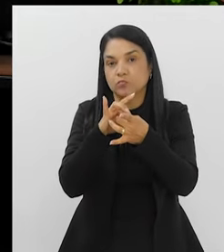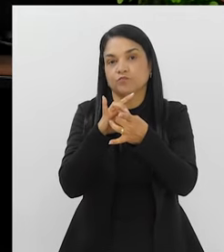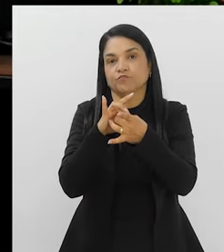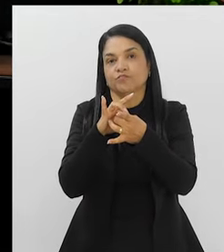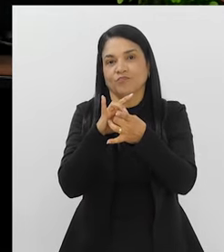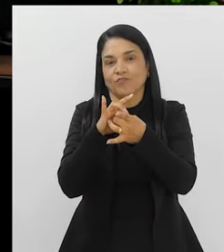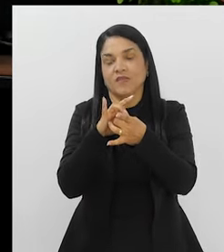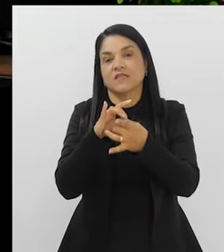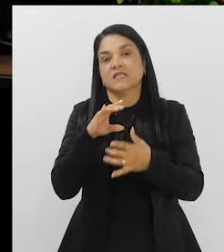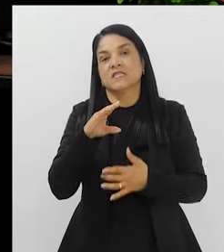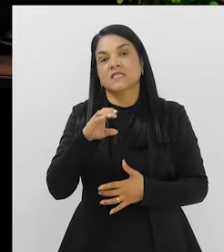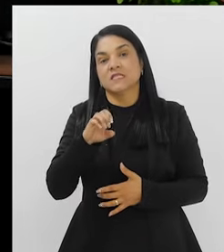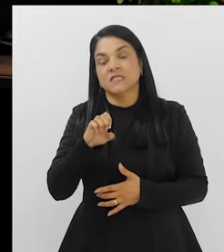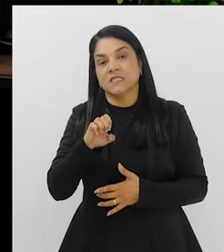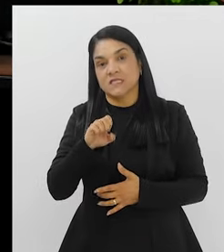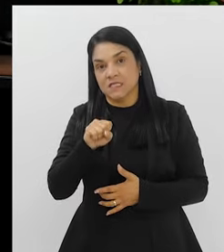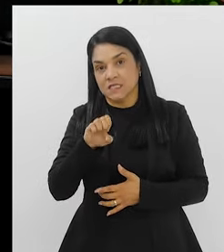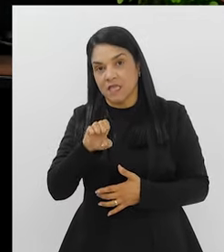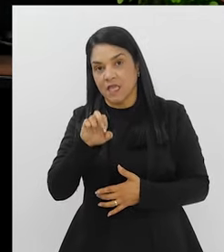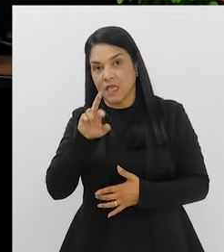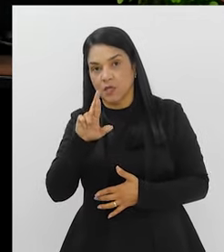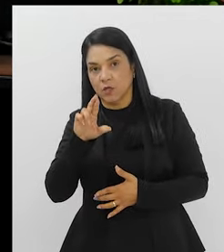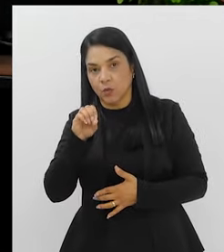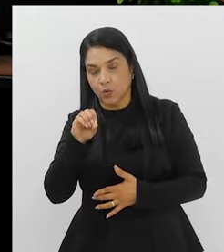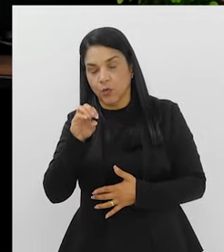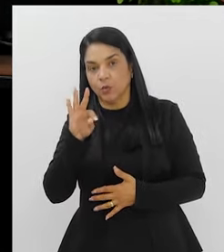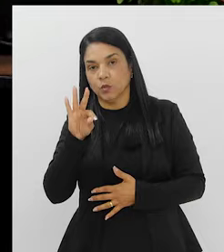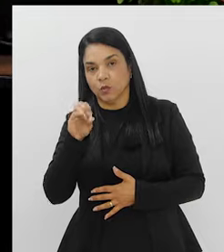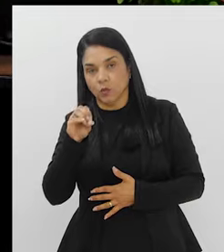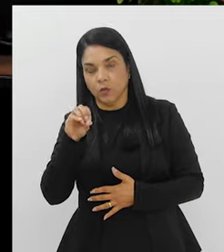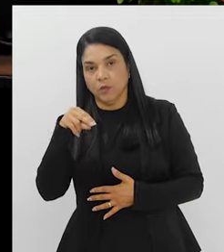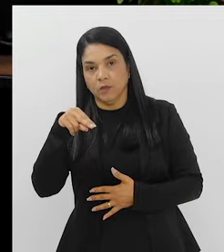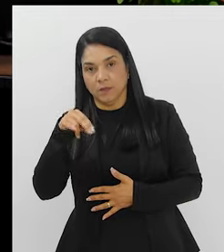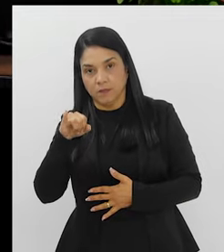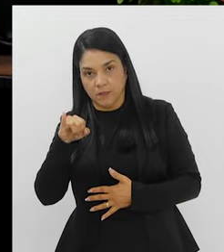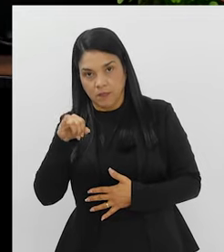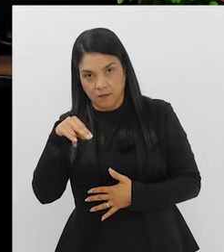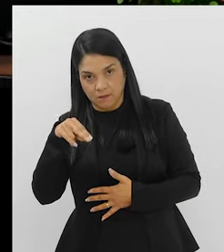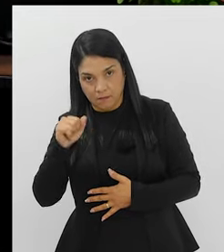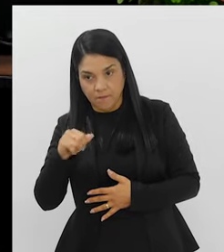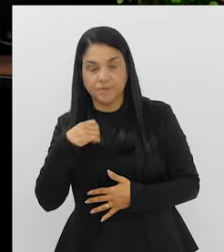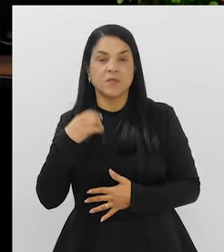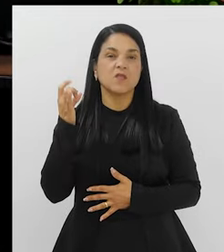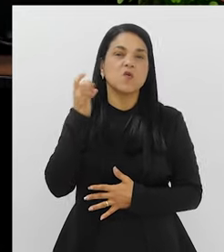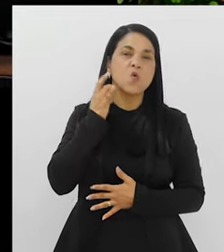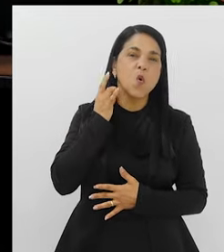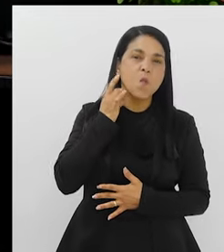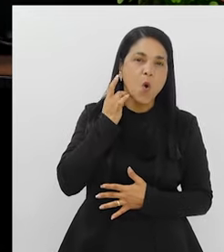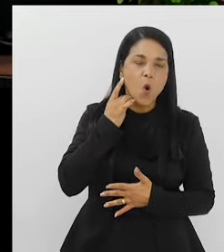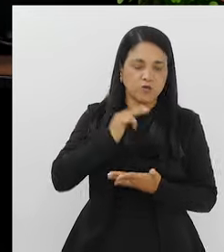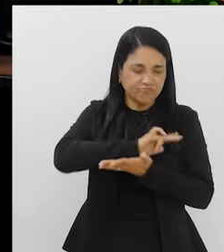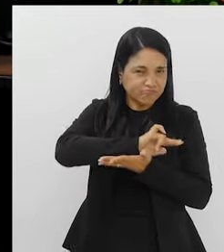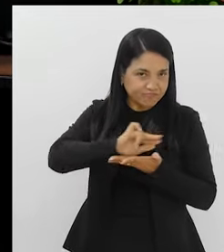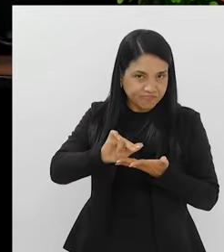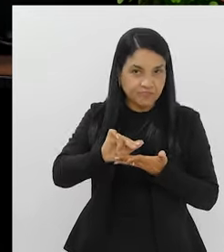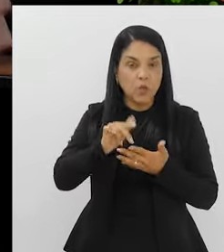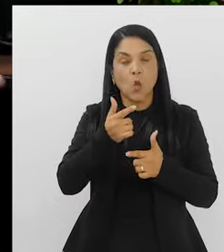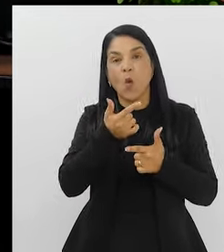produção de serotonina, de dopamina. Então, assim, outros